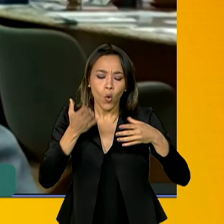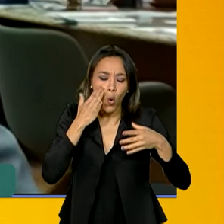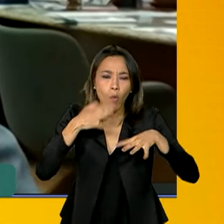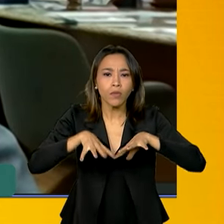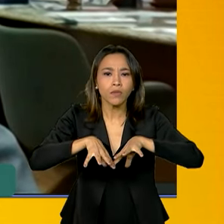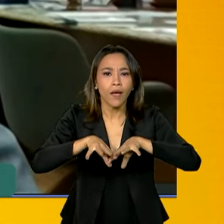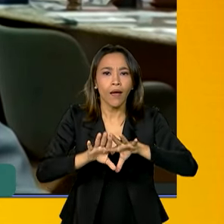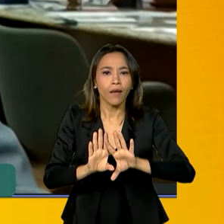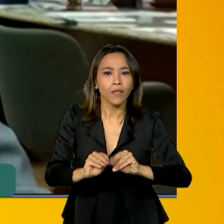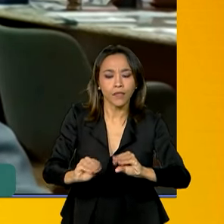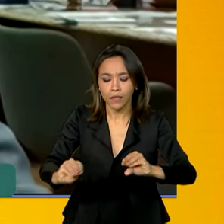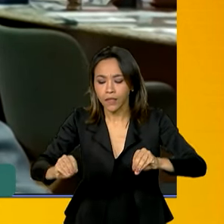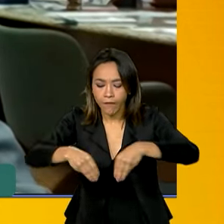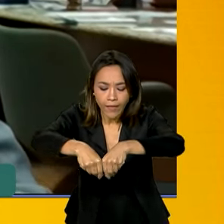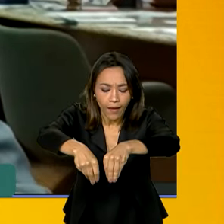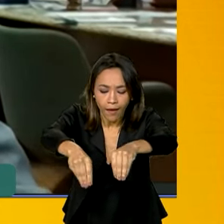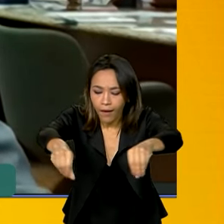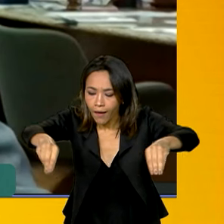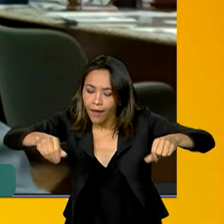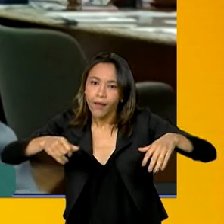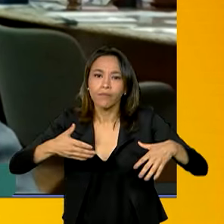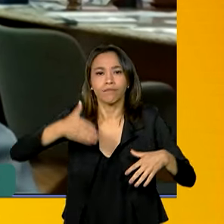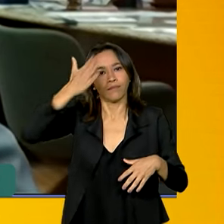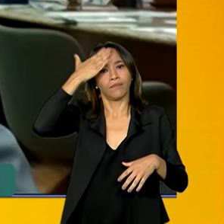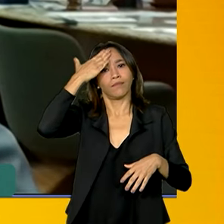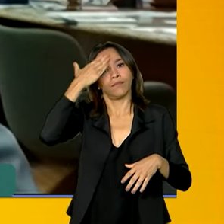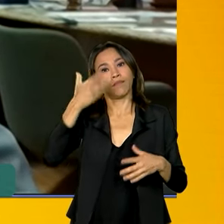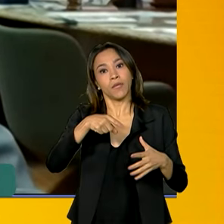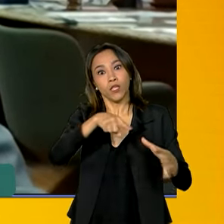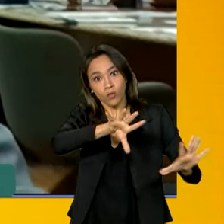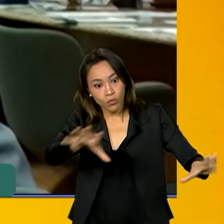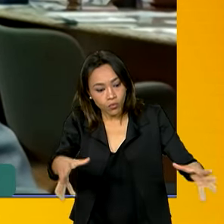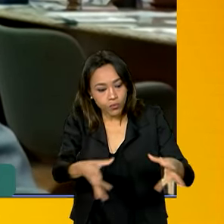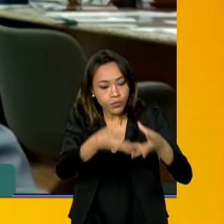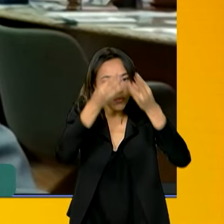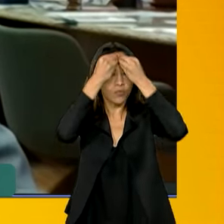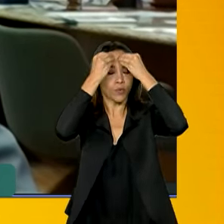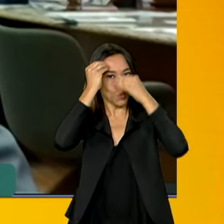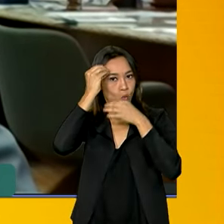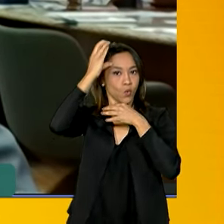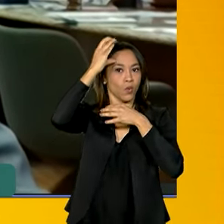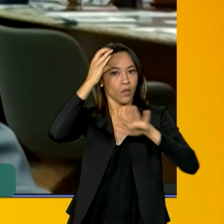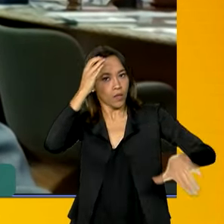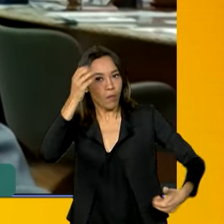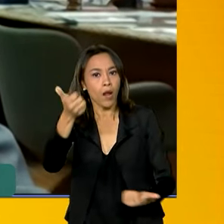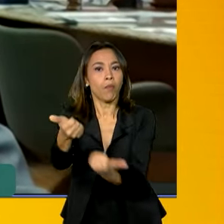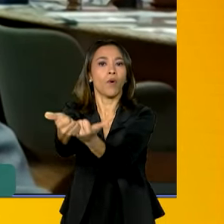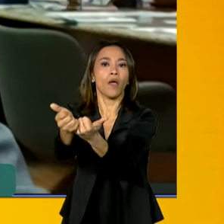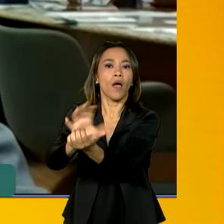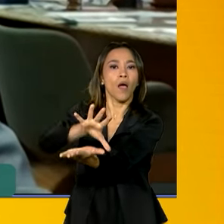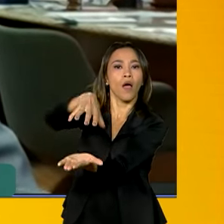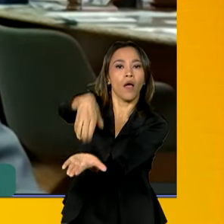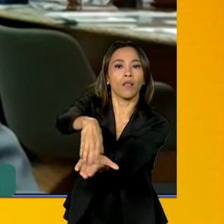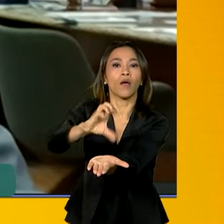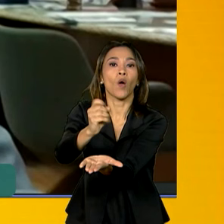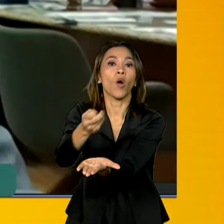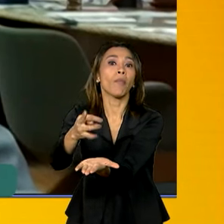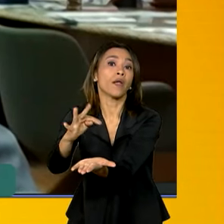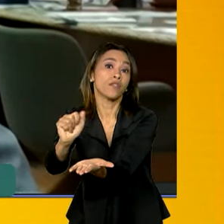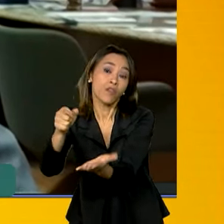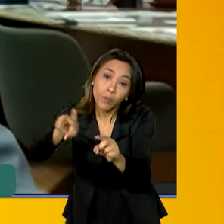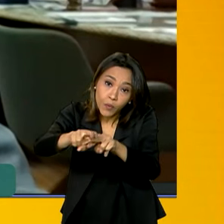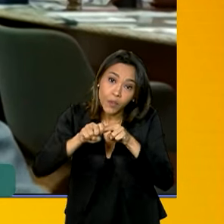áreas, para ajudar na cooperativa. Por isso, todos os programas nossos estão sendo moldados